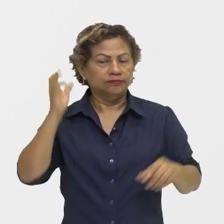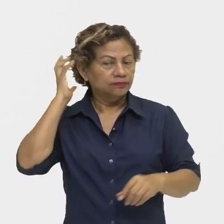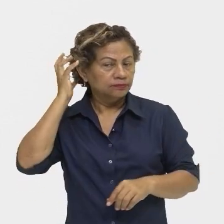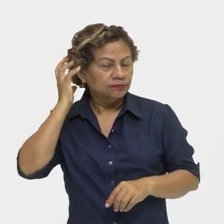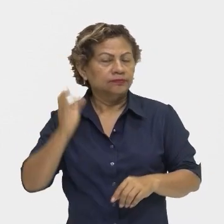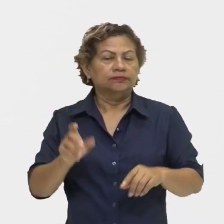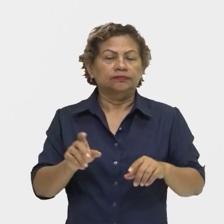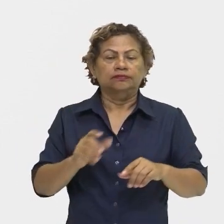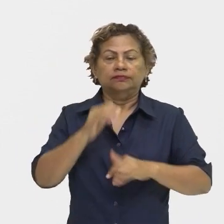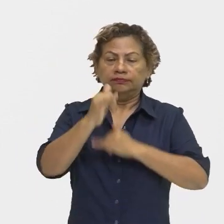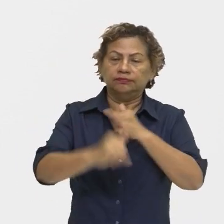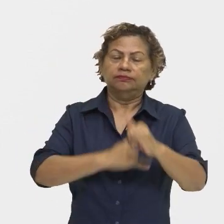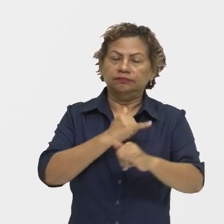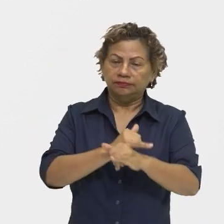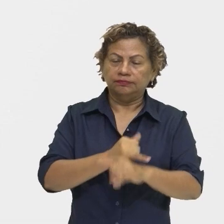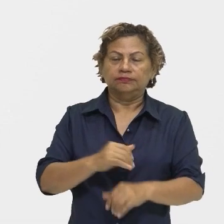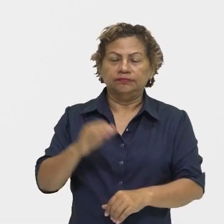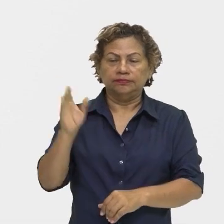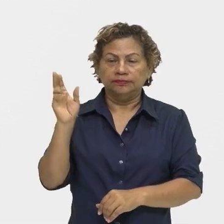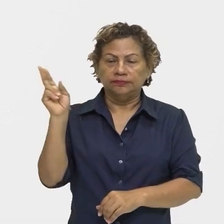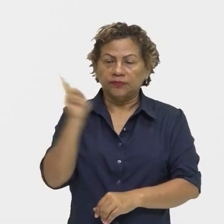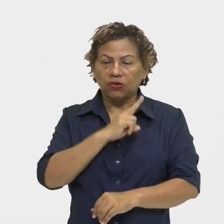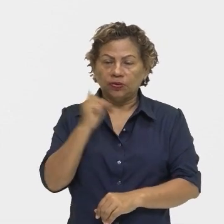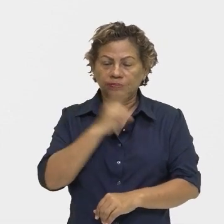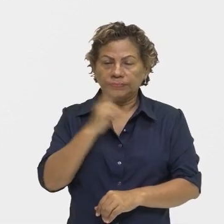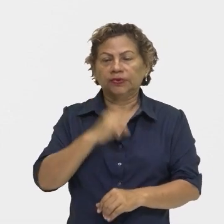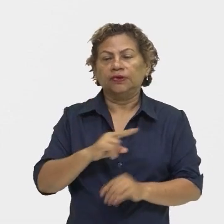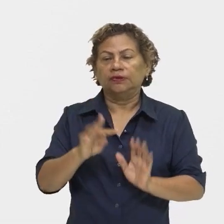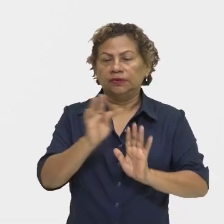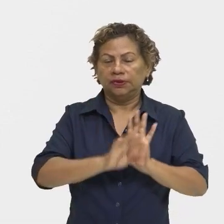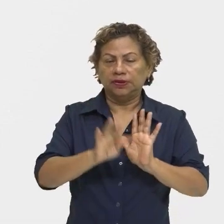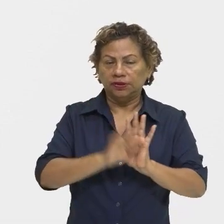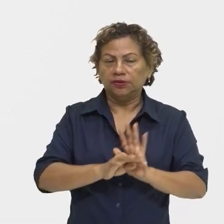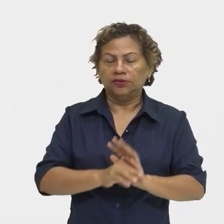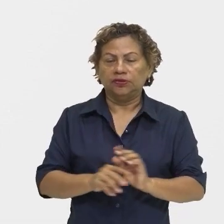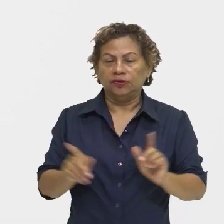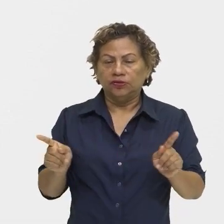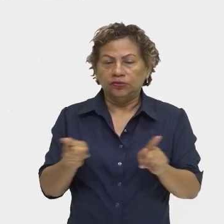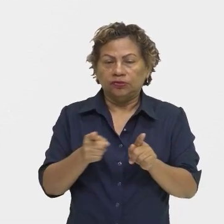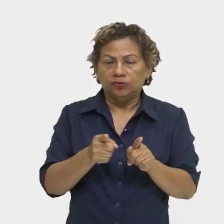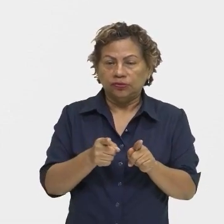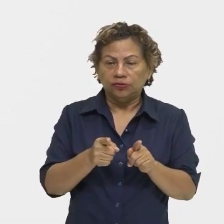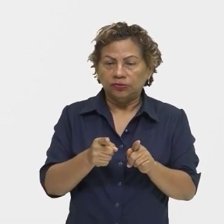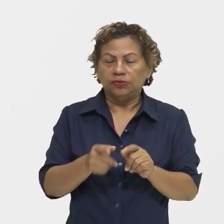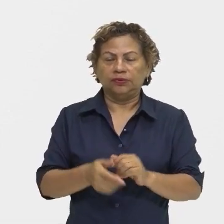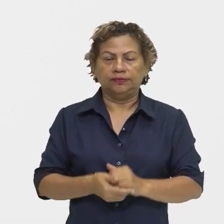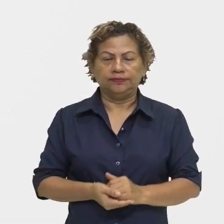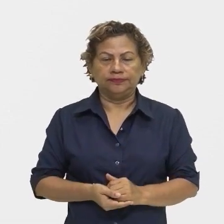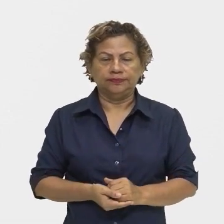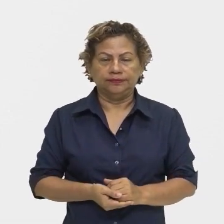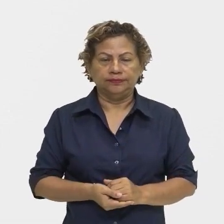ser consumida rapidamente, ou seja, é um texto rápido, de curta validade, ou seja, ele